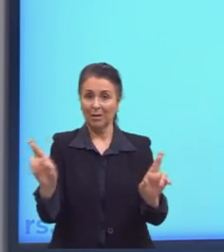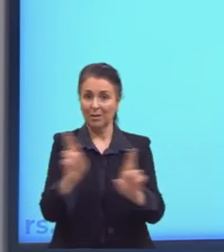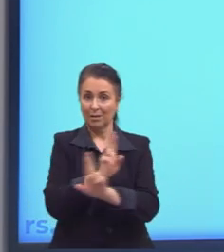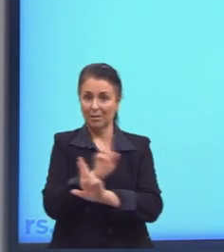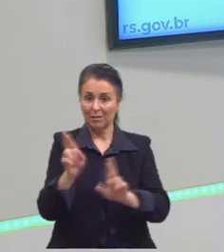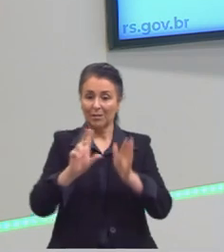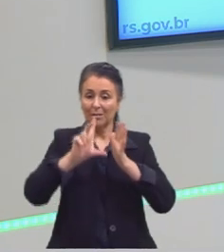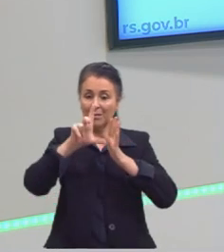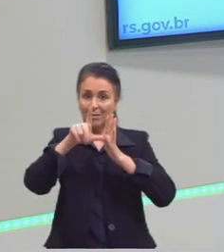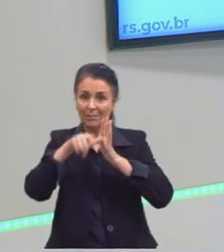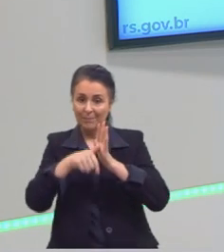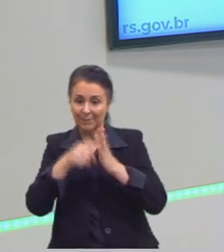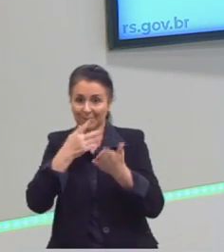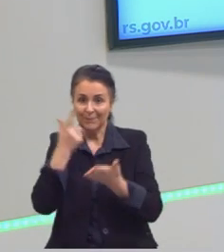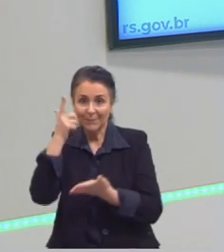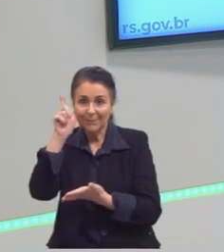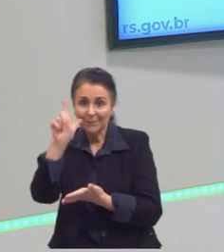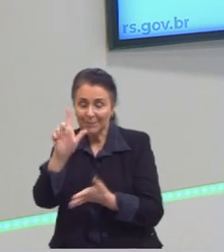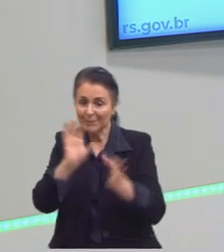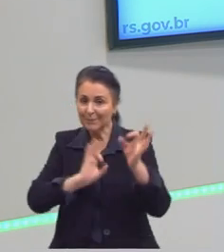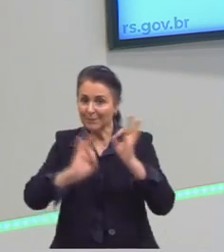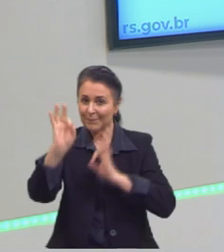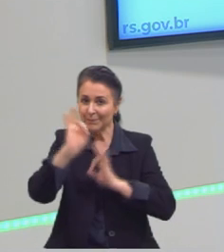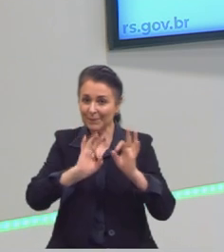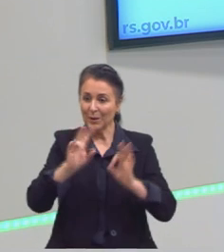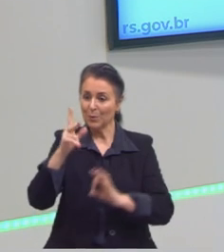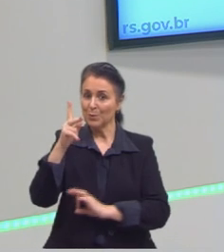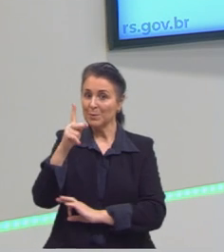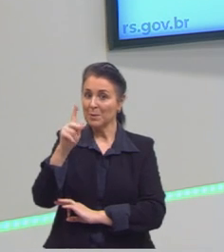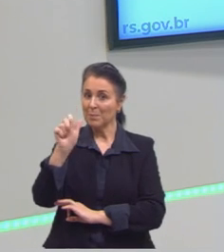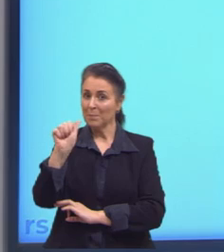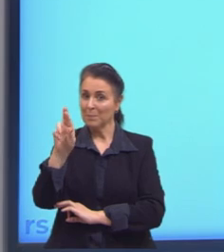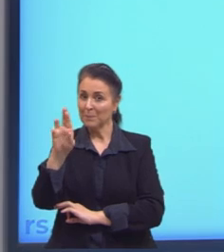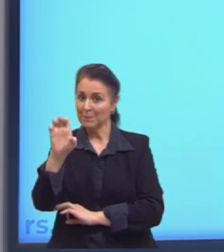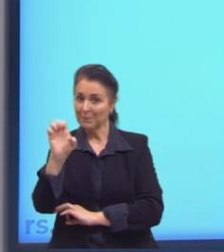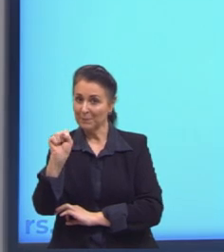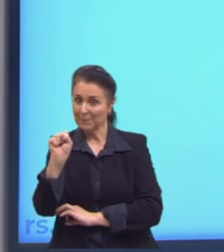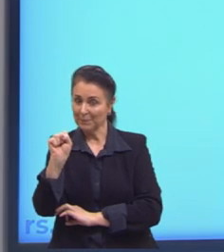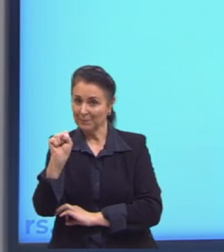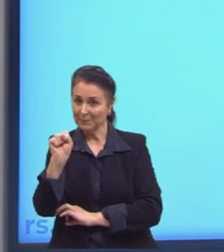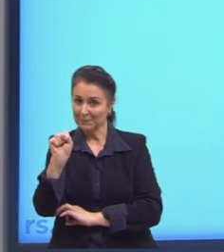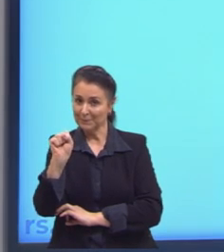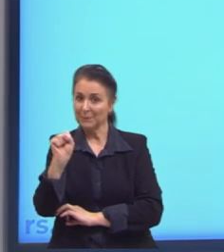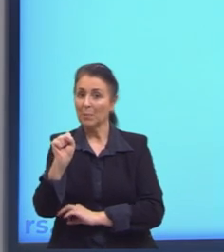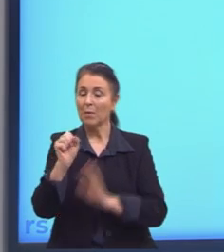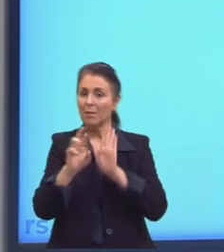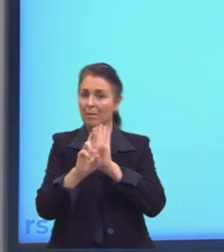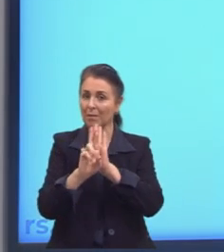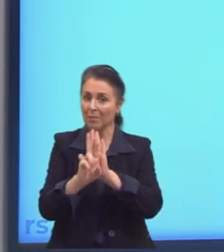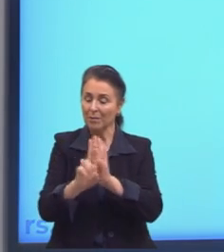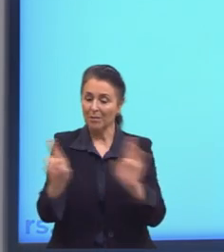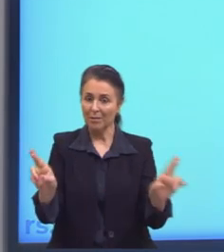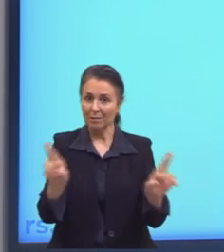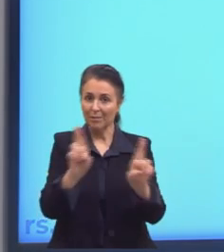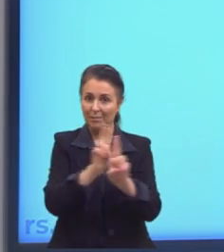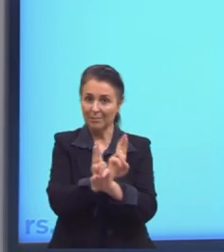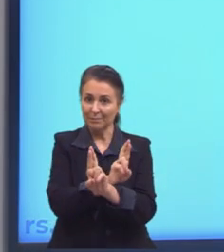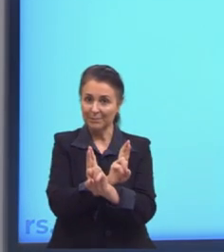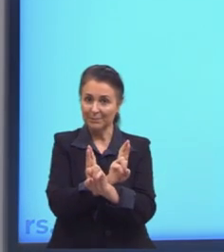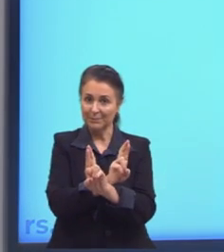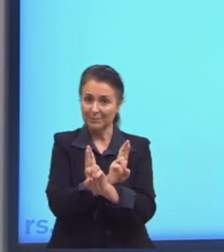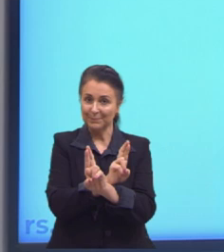a partir delas, a gente consegue montar os pares ordenados para representar, né? Essa relação entre eles.